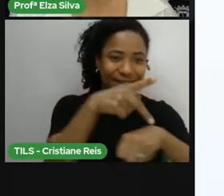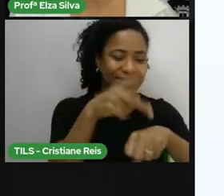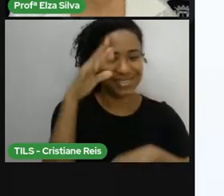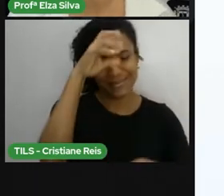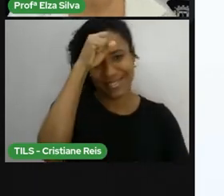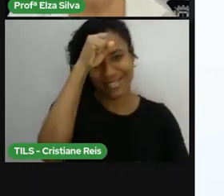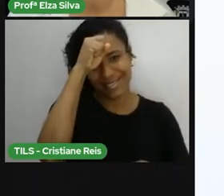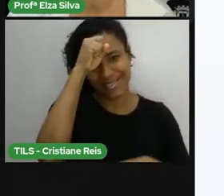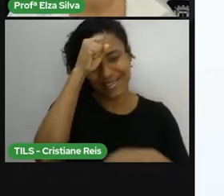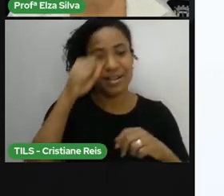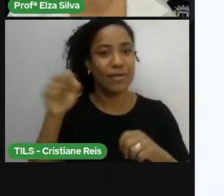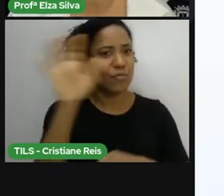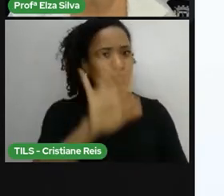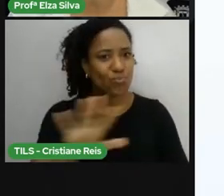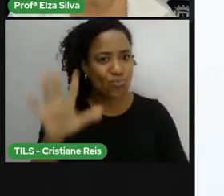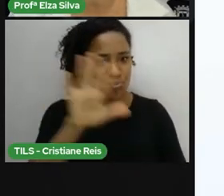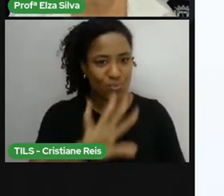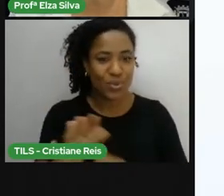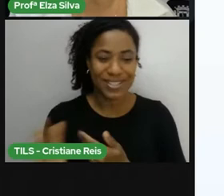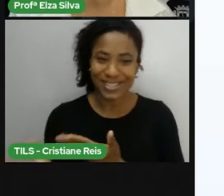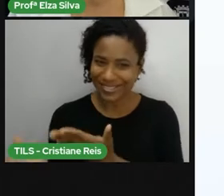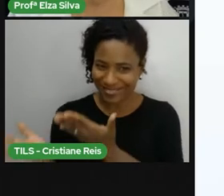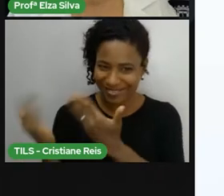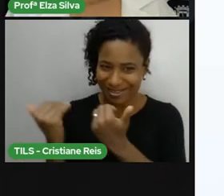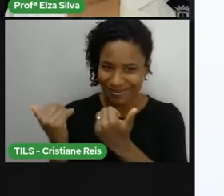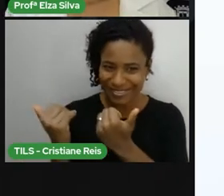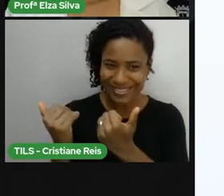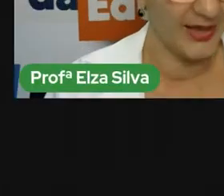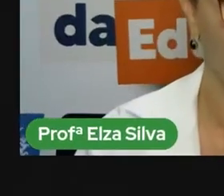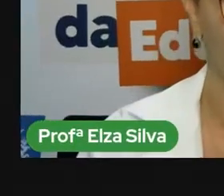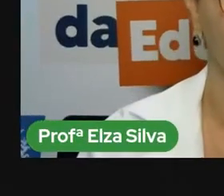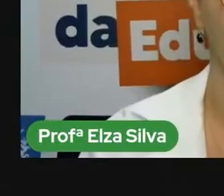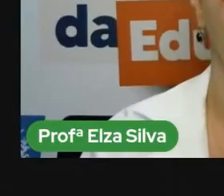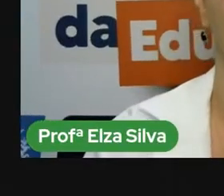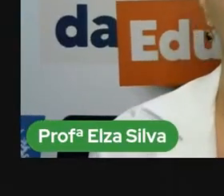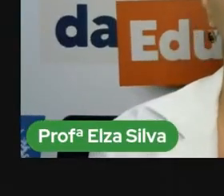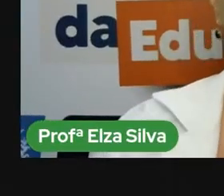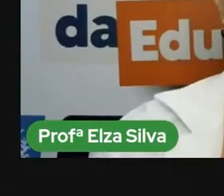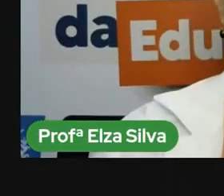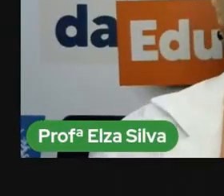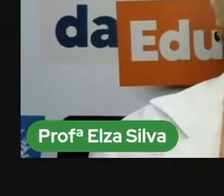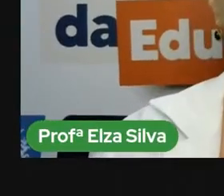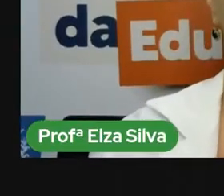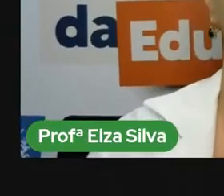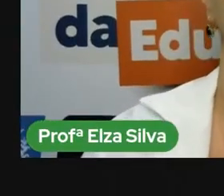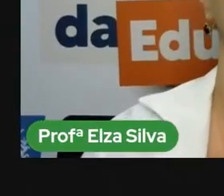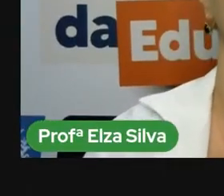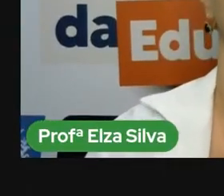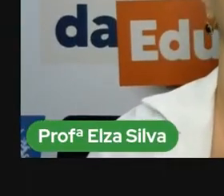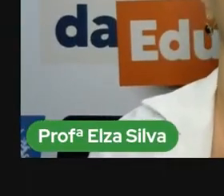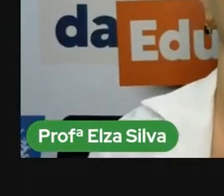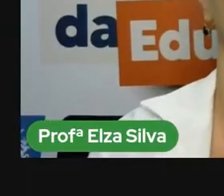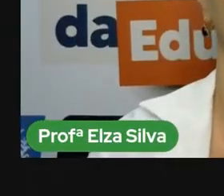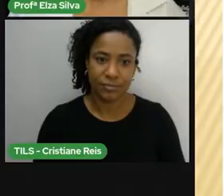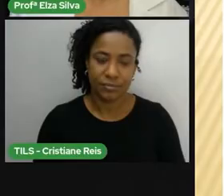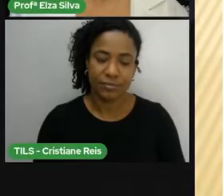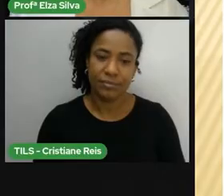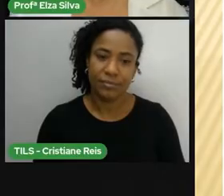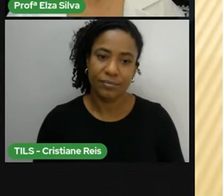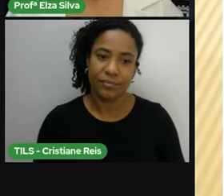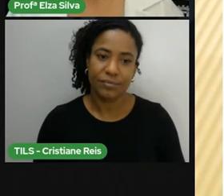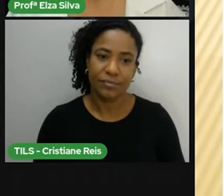nacionalidades Let's go Vamos lá Just a moment Please Só um minutinho Por favor